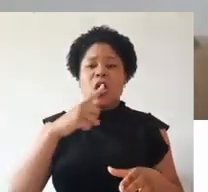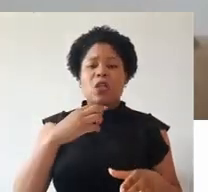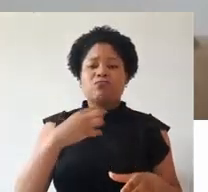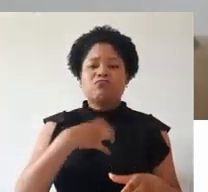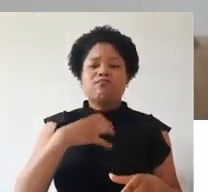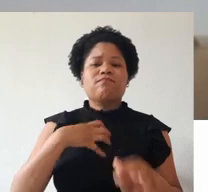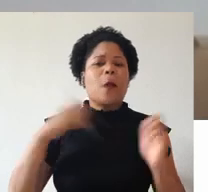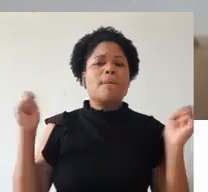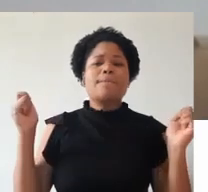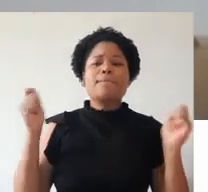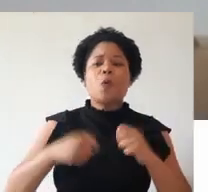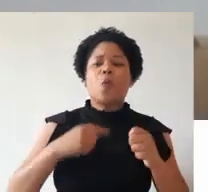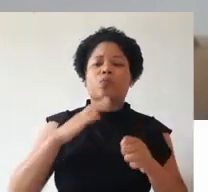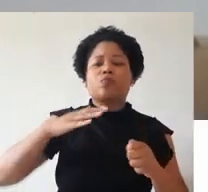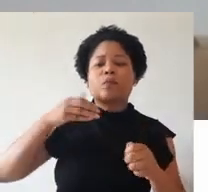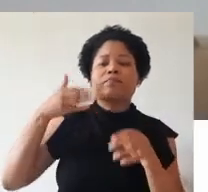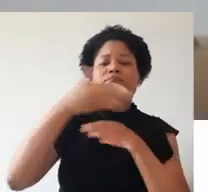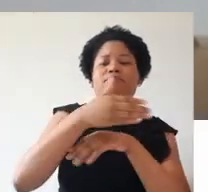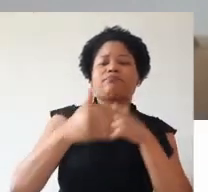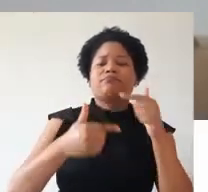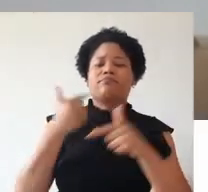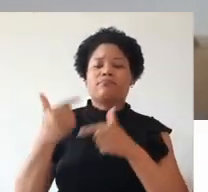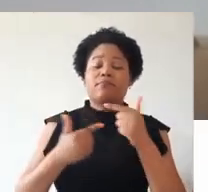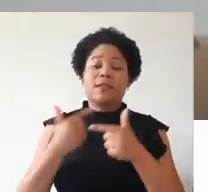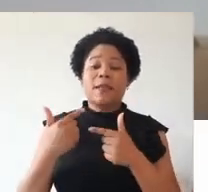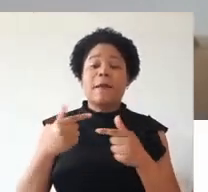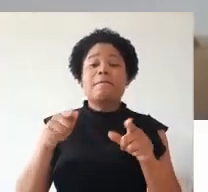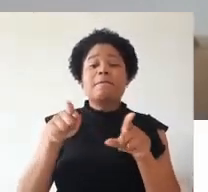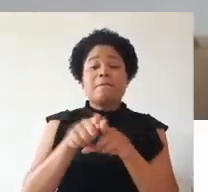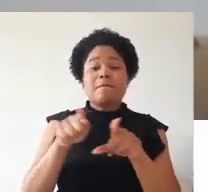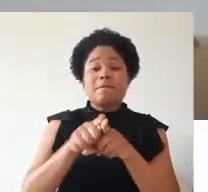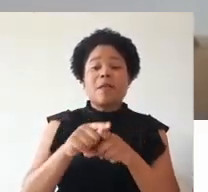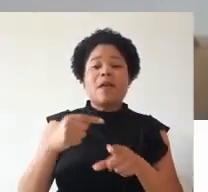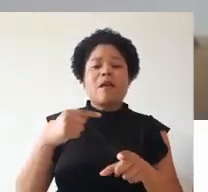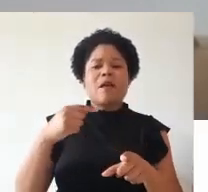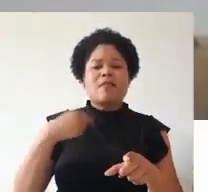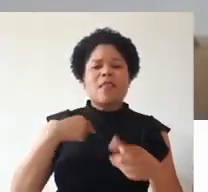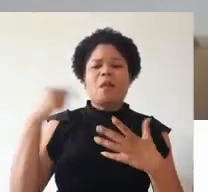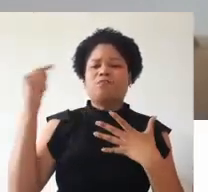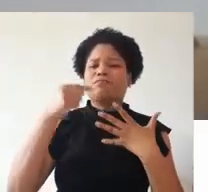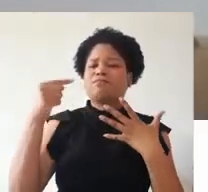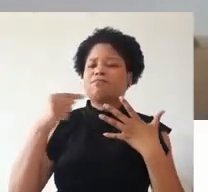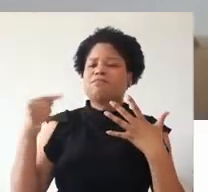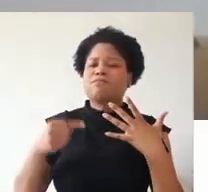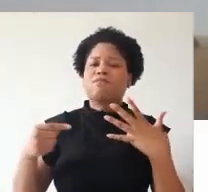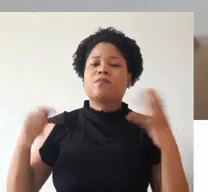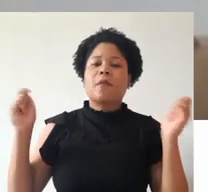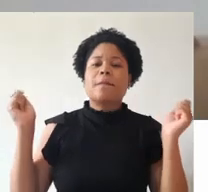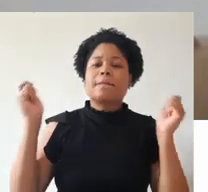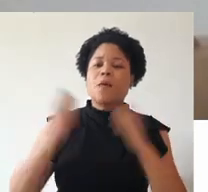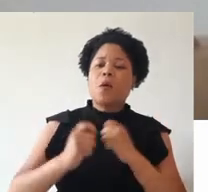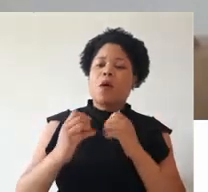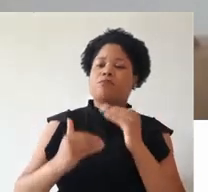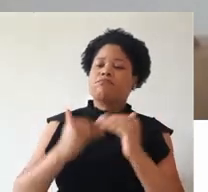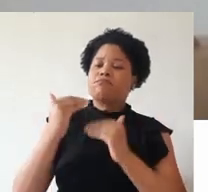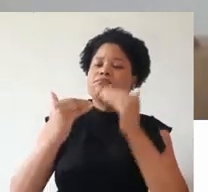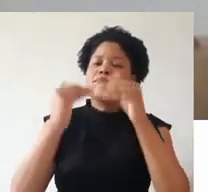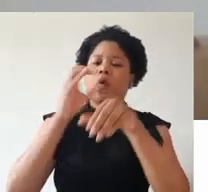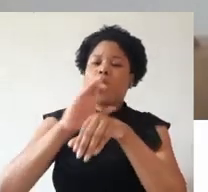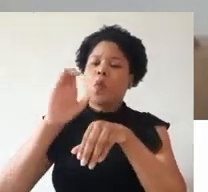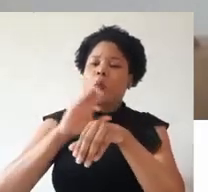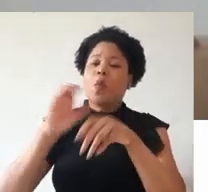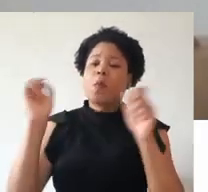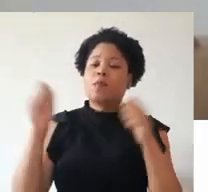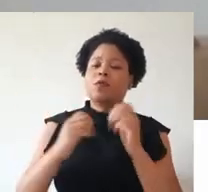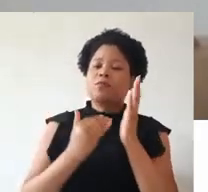preparando para o mercado de trabalho. Além de tudo, são inúmeras as oportunidades ao decorrer do curso,